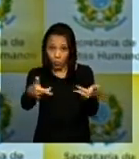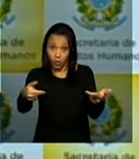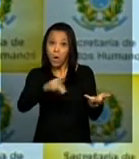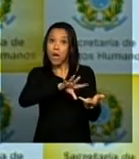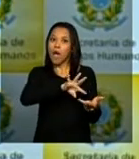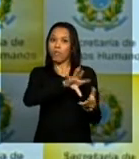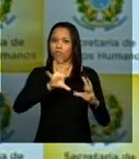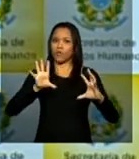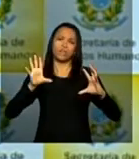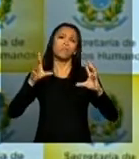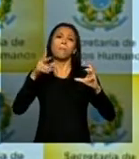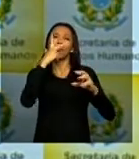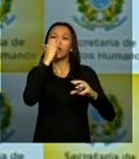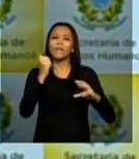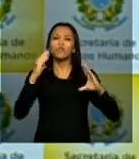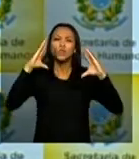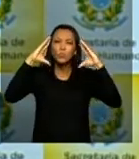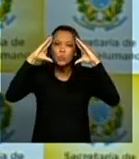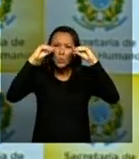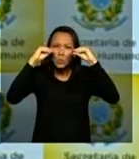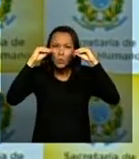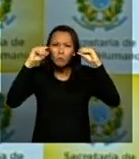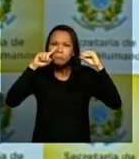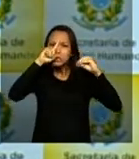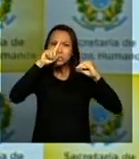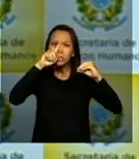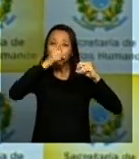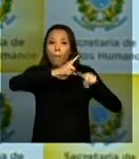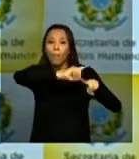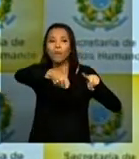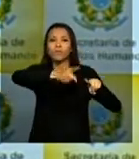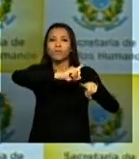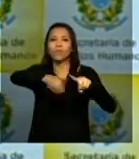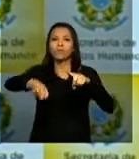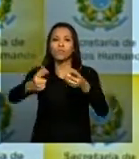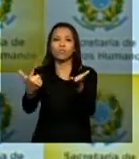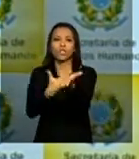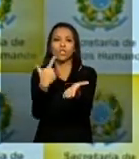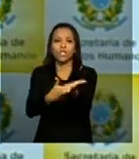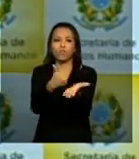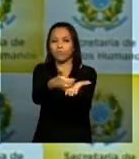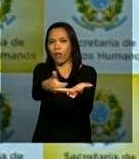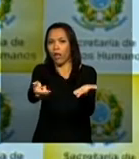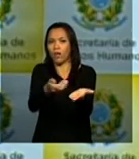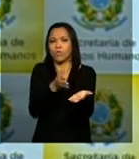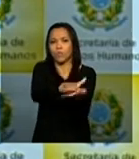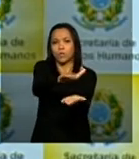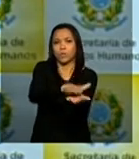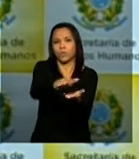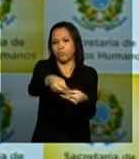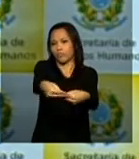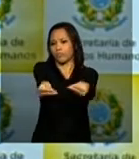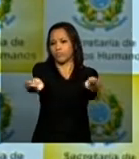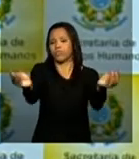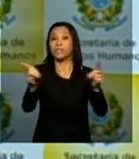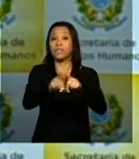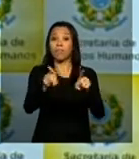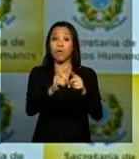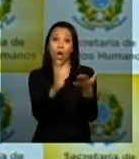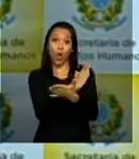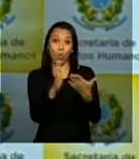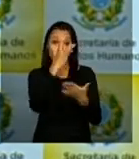sombrio da nossa história como todos sabem com a proibição de obras e o exílio de artistas em outros países